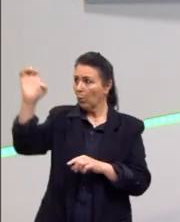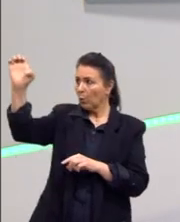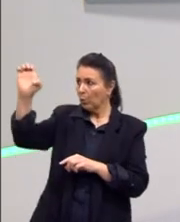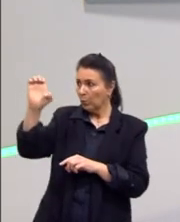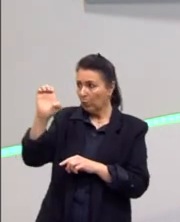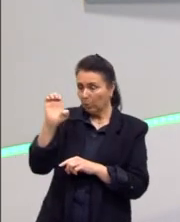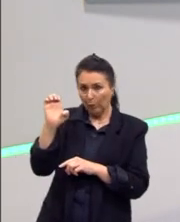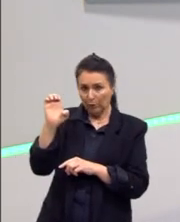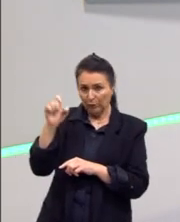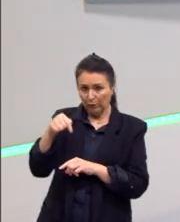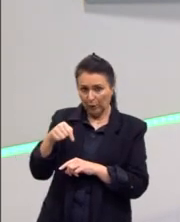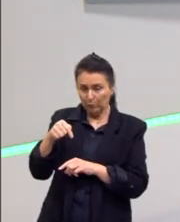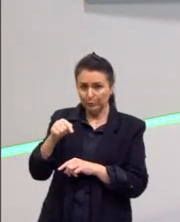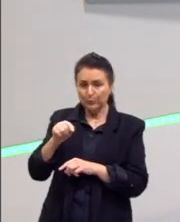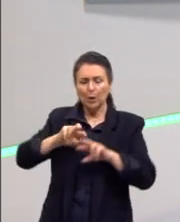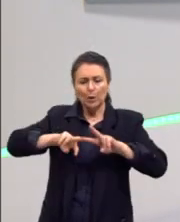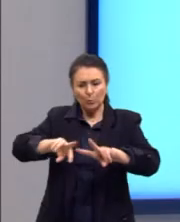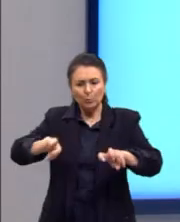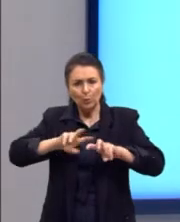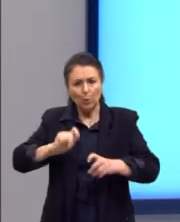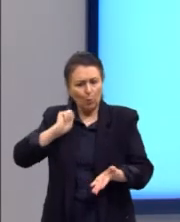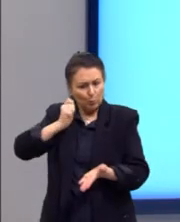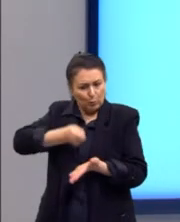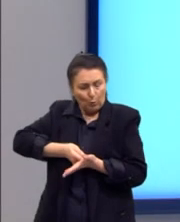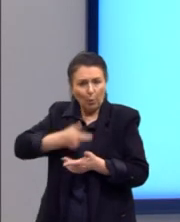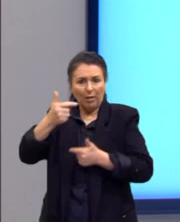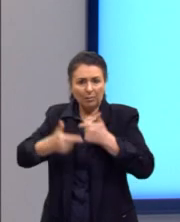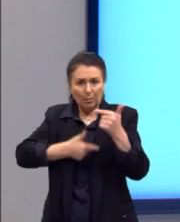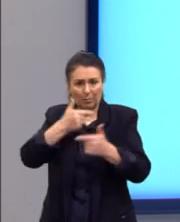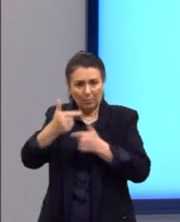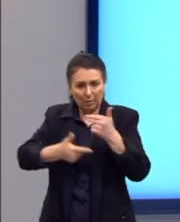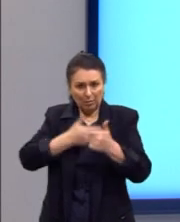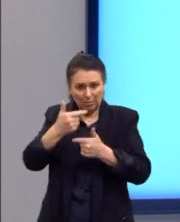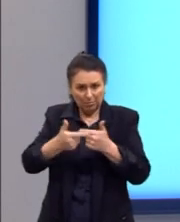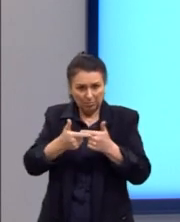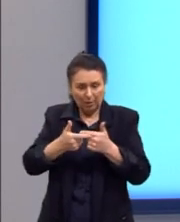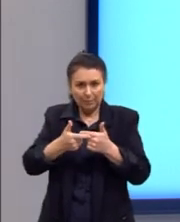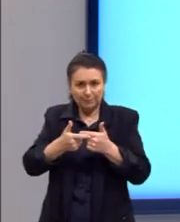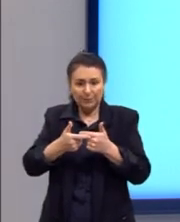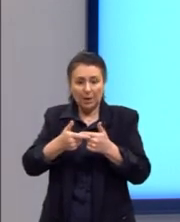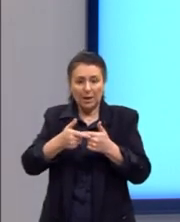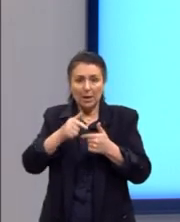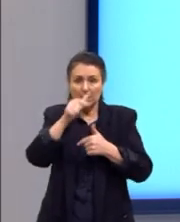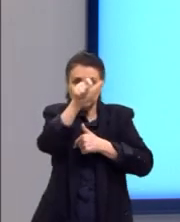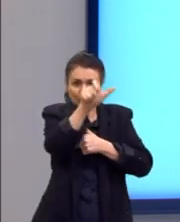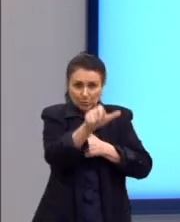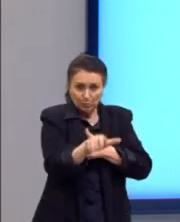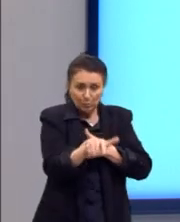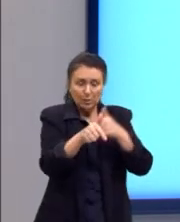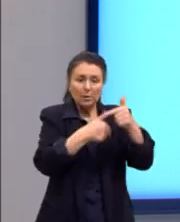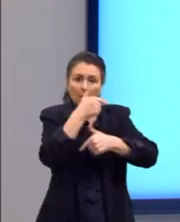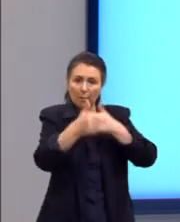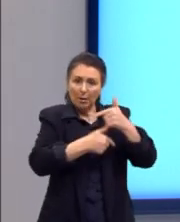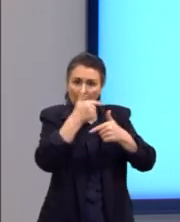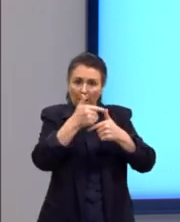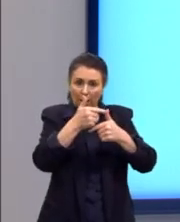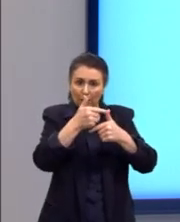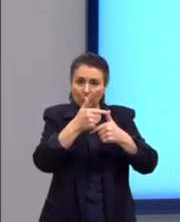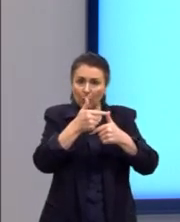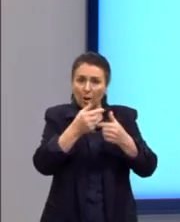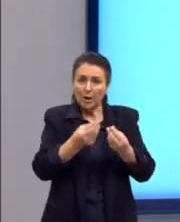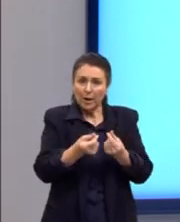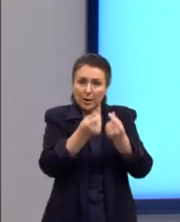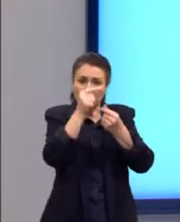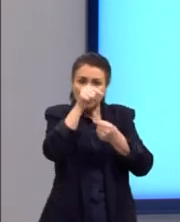explorou, obrigou as pessoas a trabalhar para ele. As pessoas geravam riquezas para os colonizadores, para os europeus.